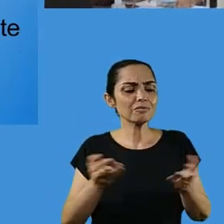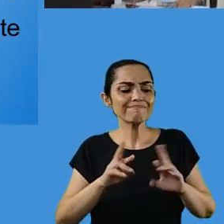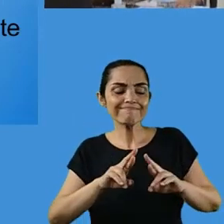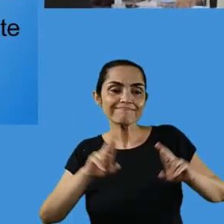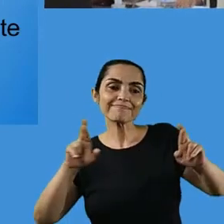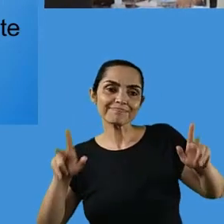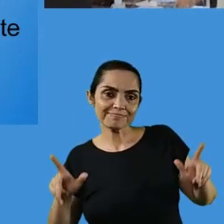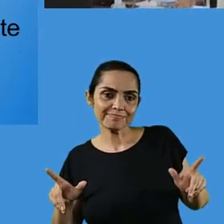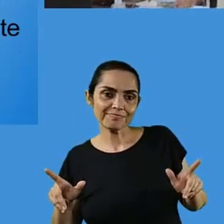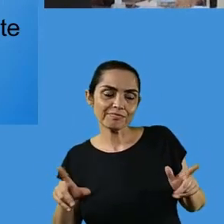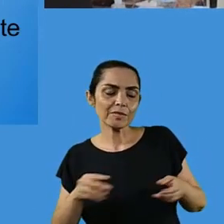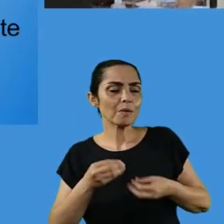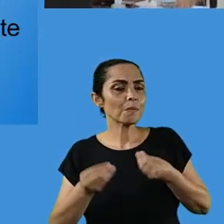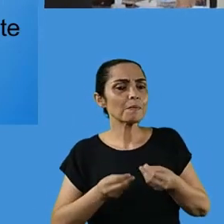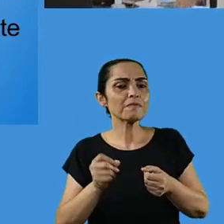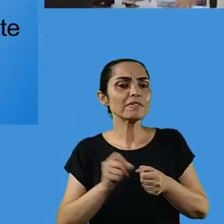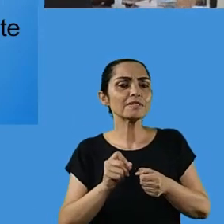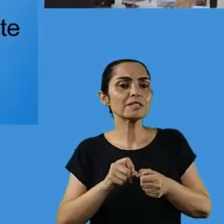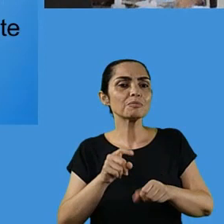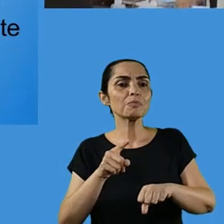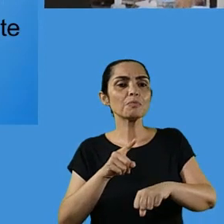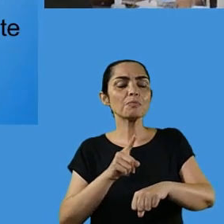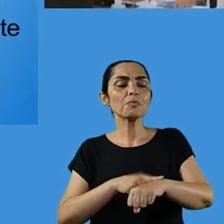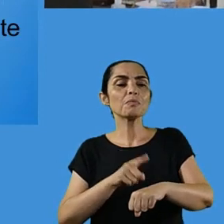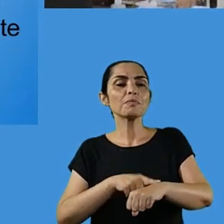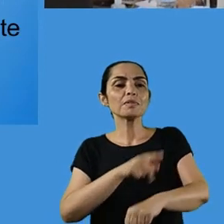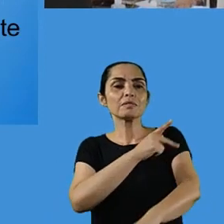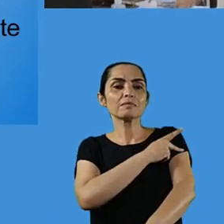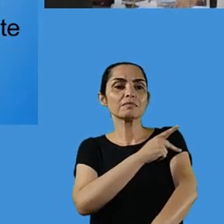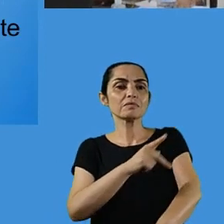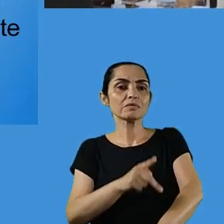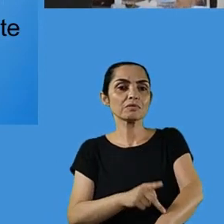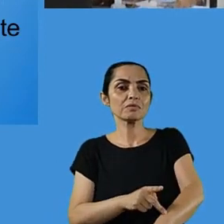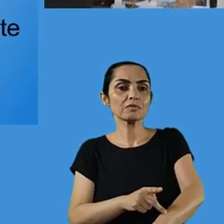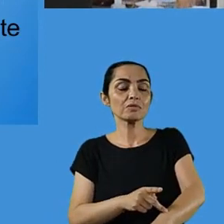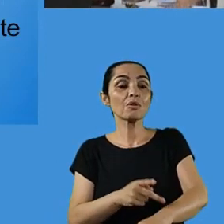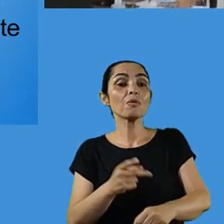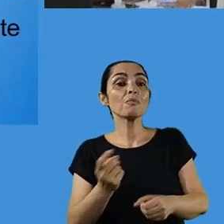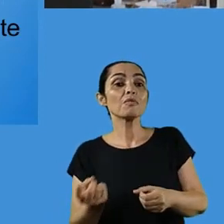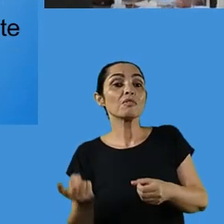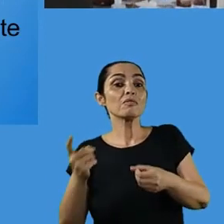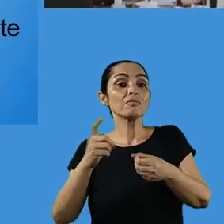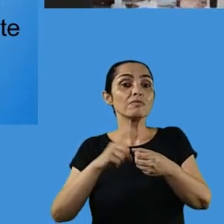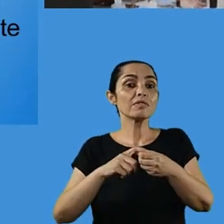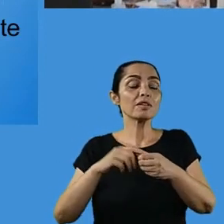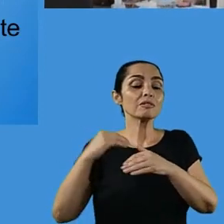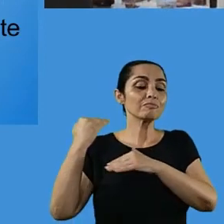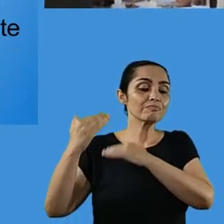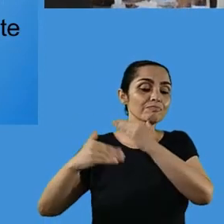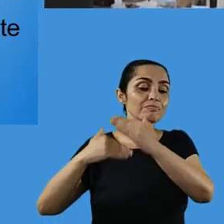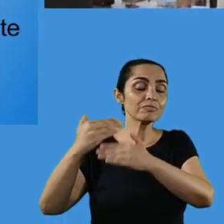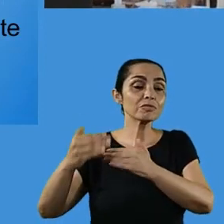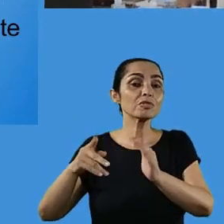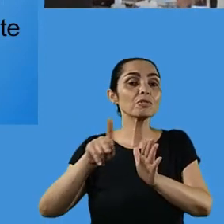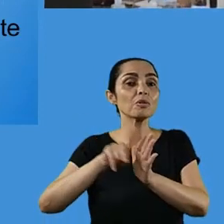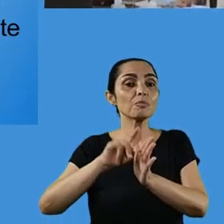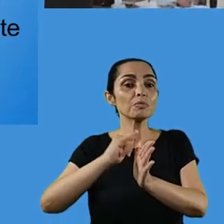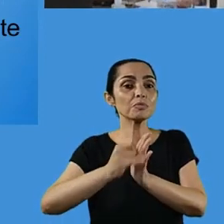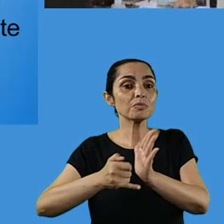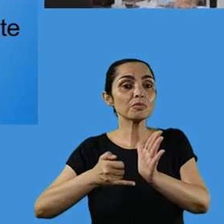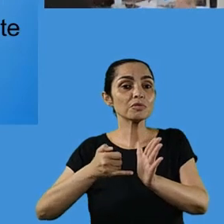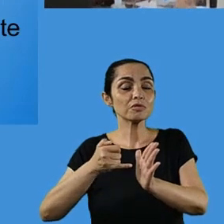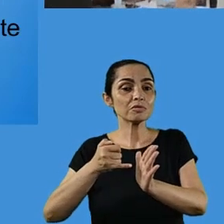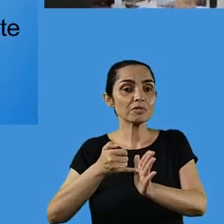escola. Gente, vocês fizeram e fazem muita coisa boa e maravilhosa. façam isso